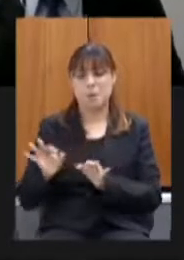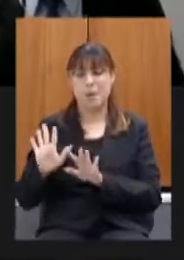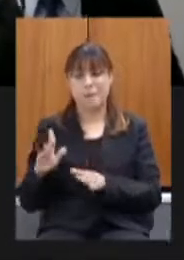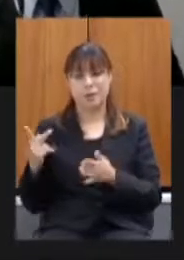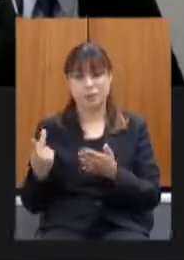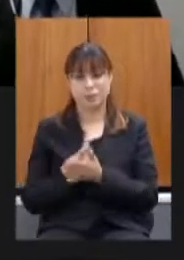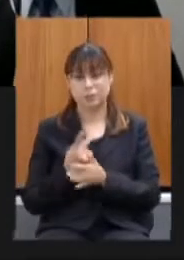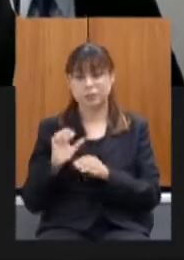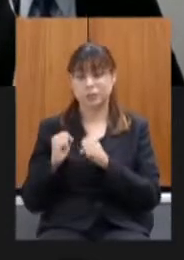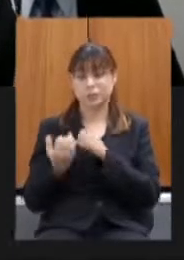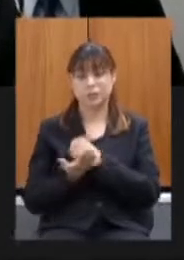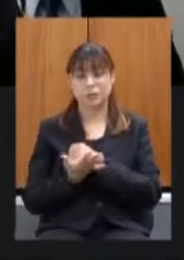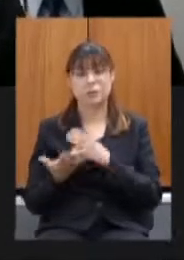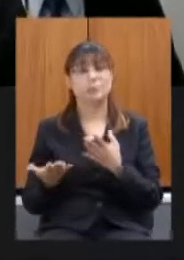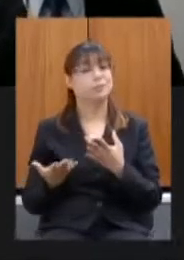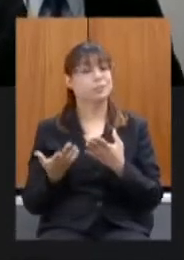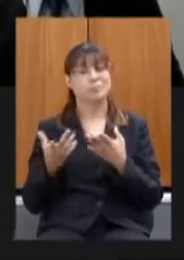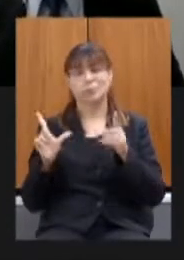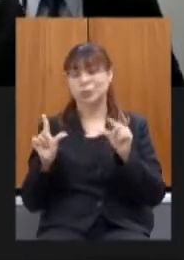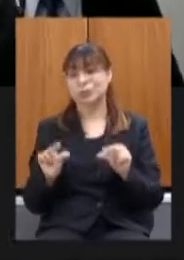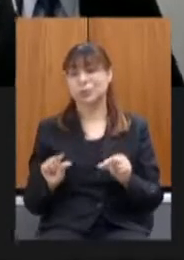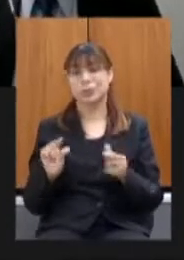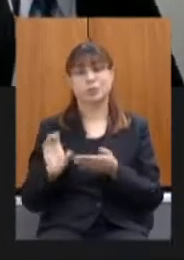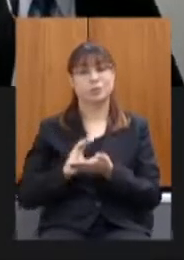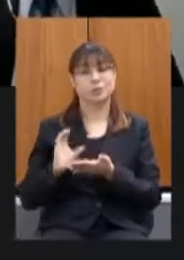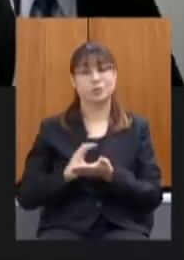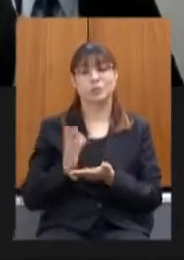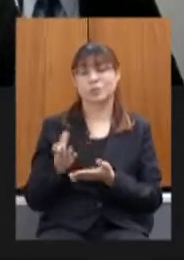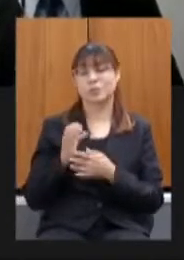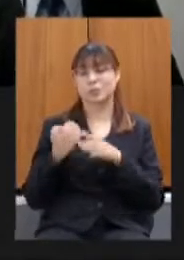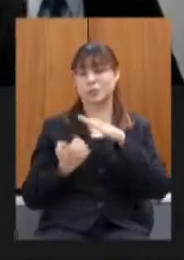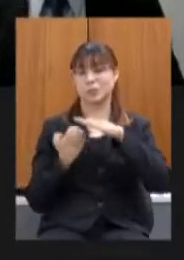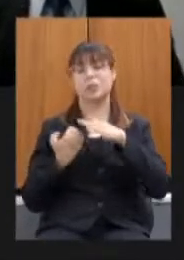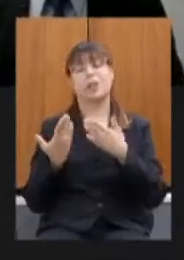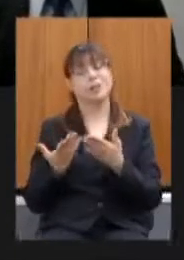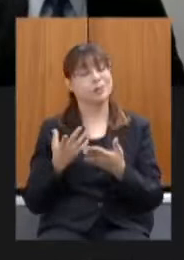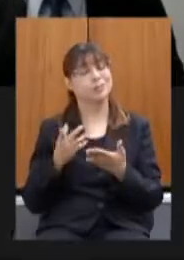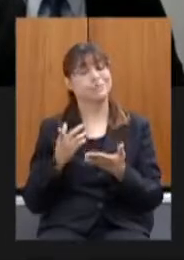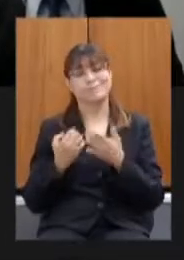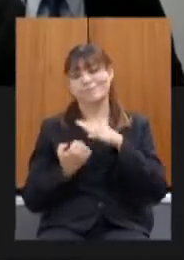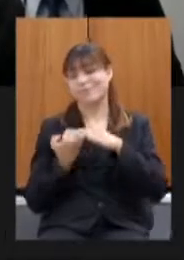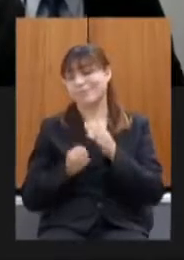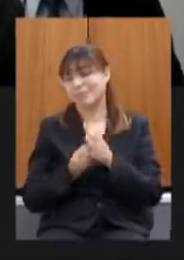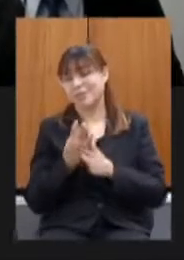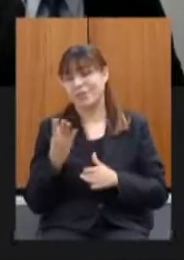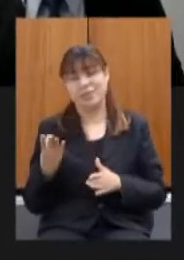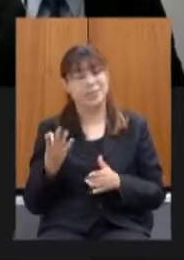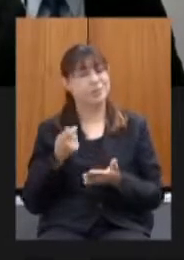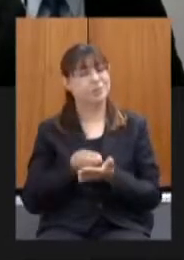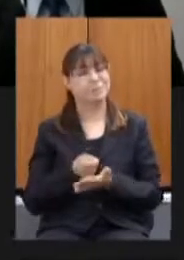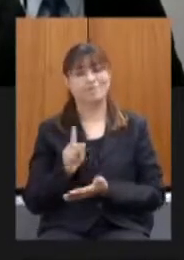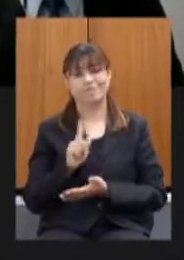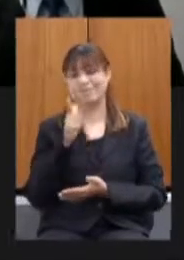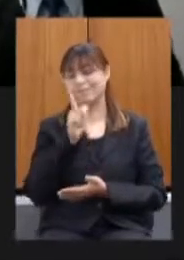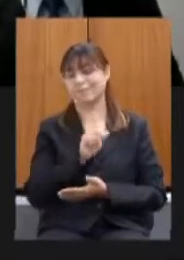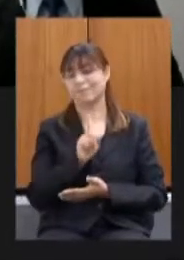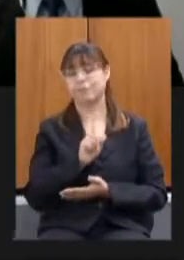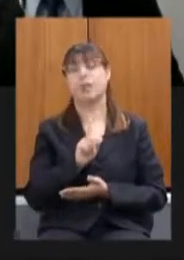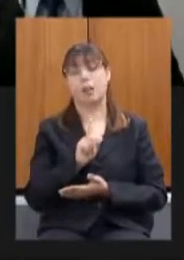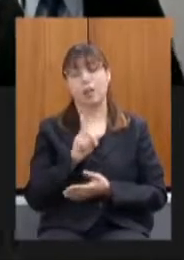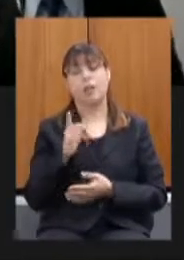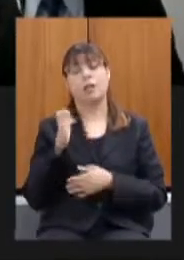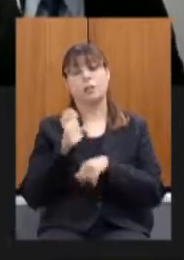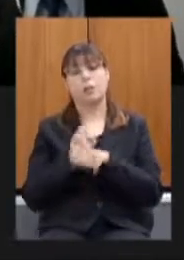de arrecadação várias empresas elas deixaram de fazer o pagamento então o estado fez o que a gente chama de reparcelamento